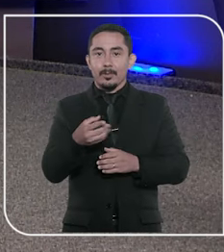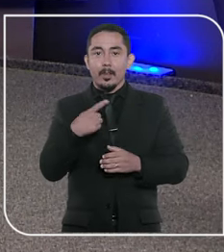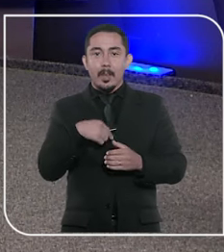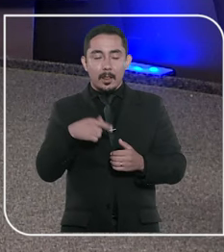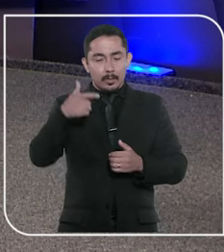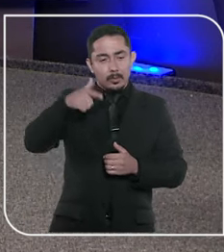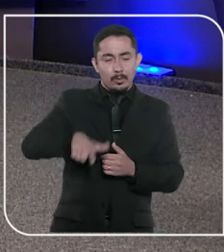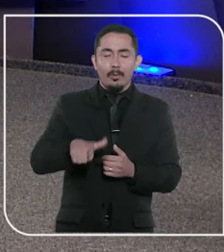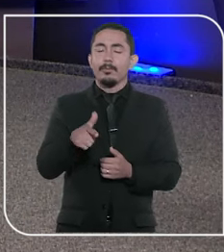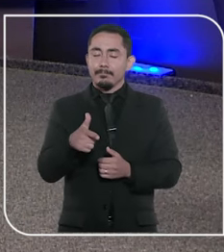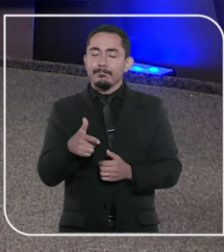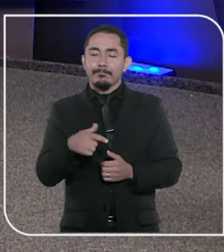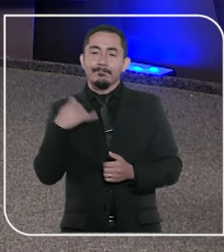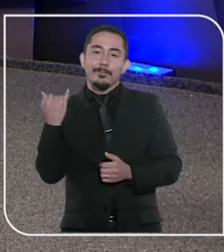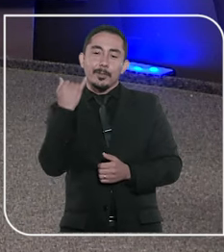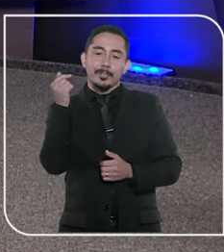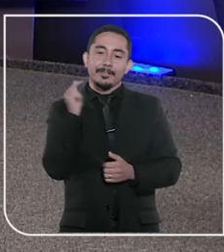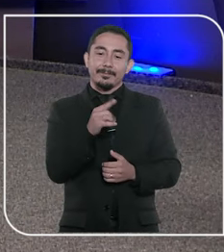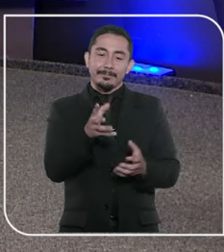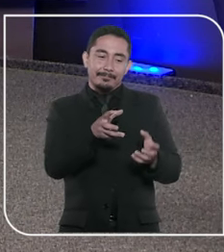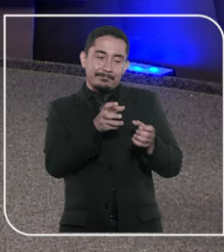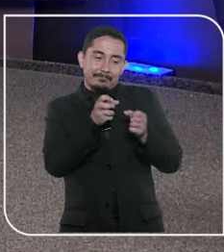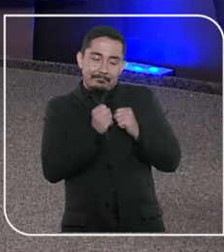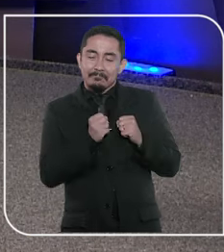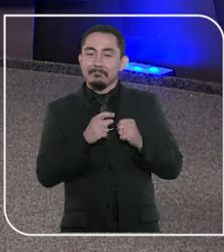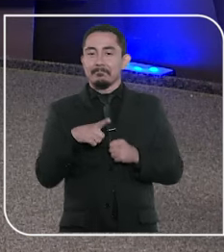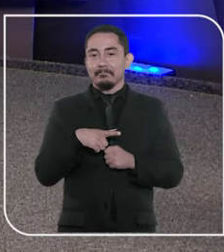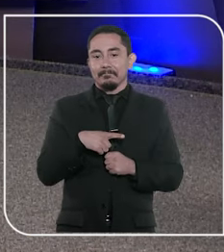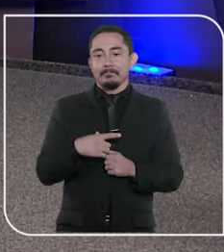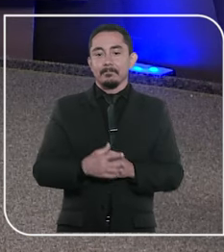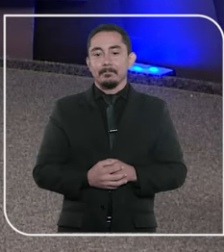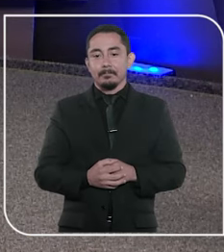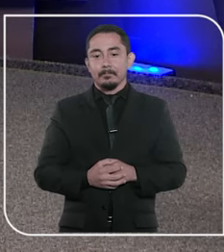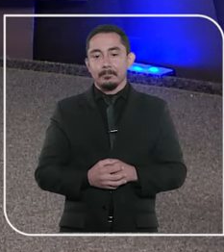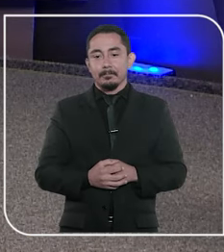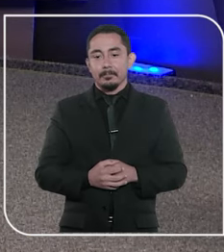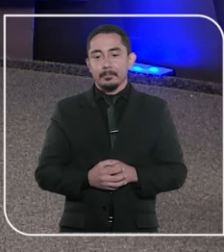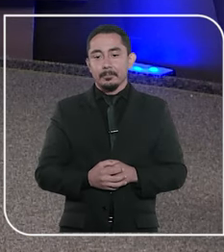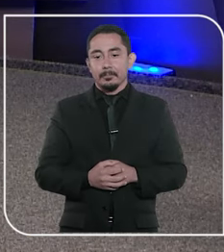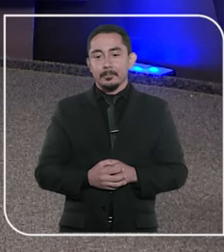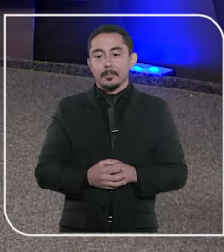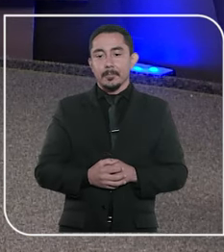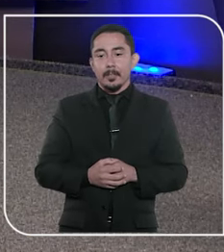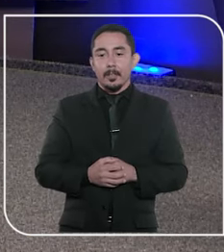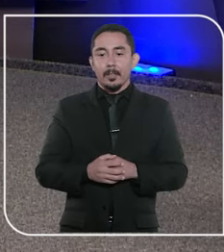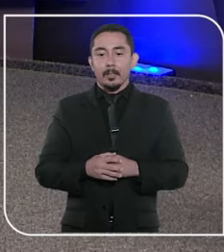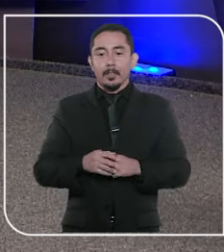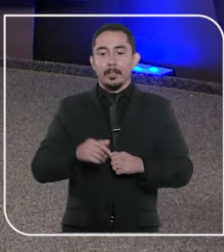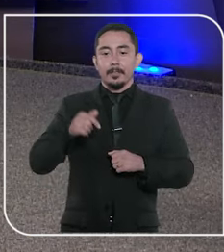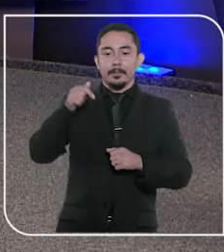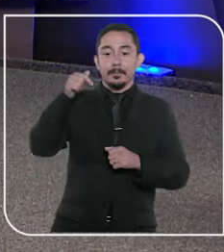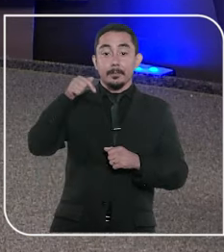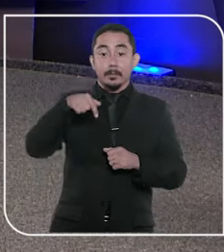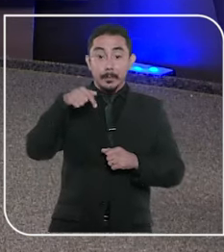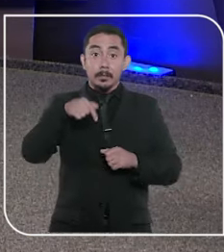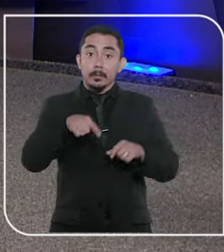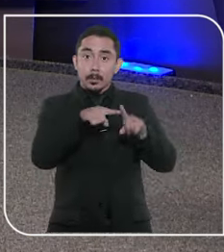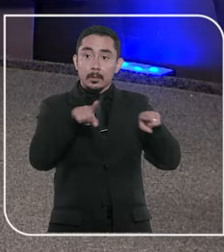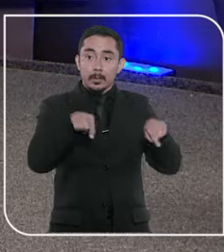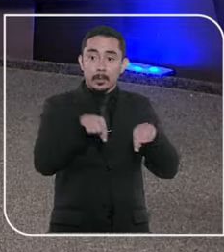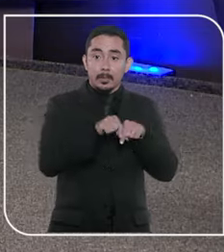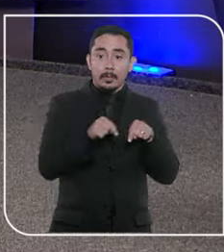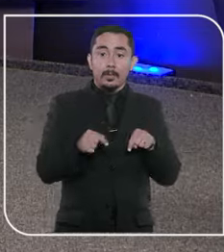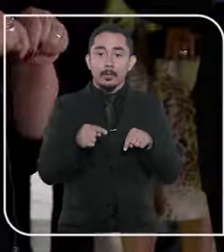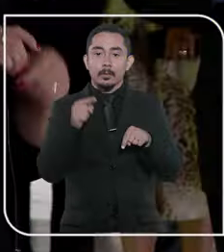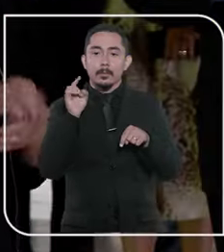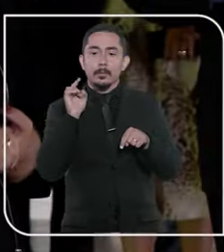participou da inauguração e reforçou a importância desse acolhimento. Esta sala deve